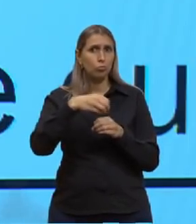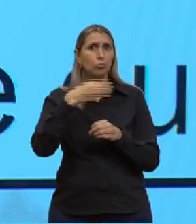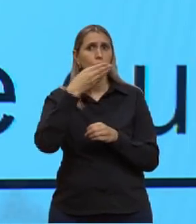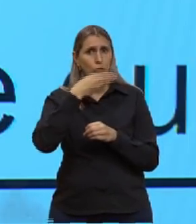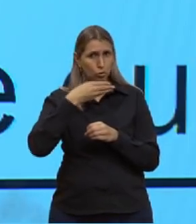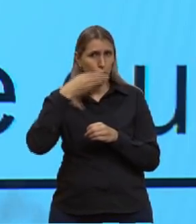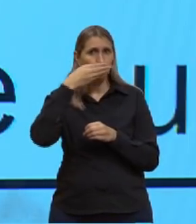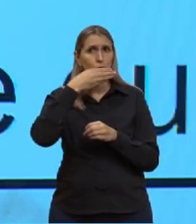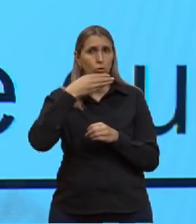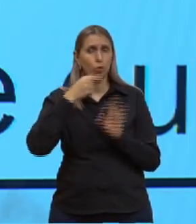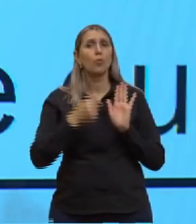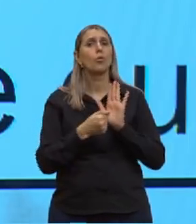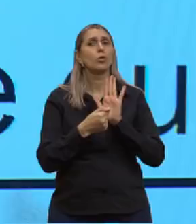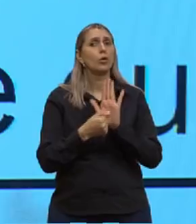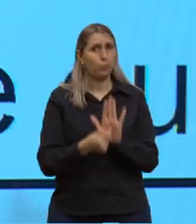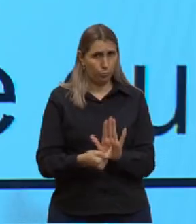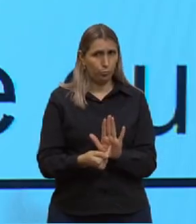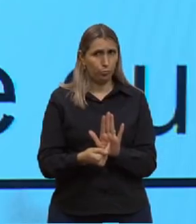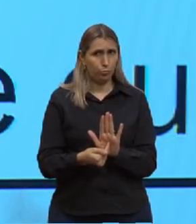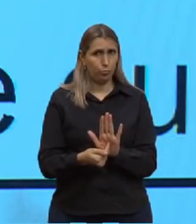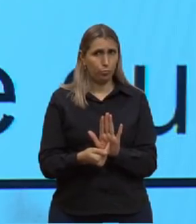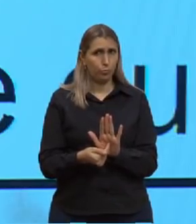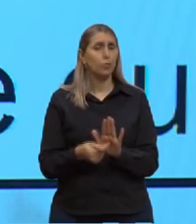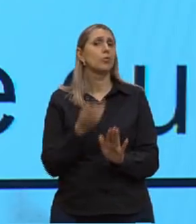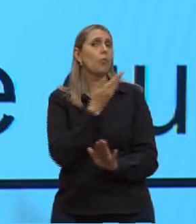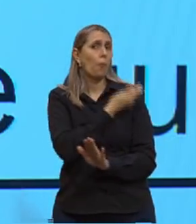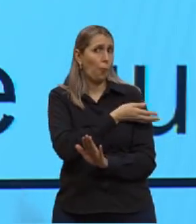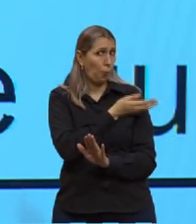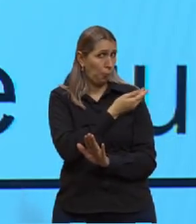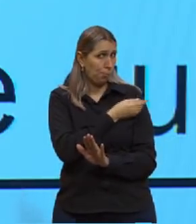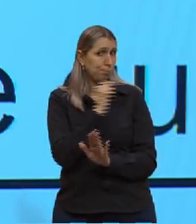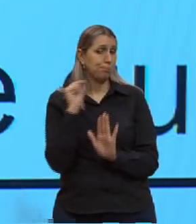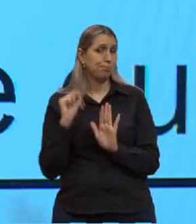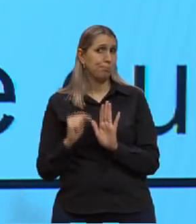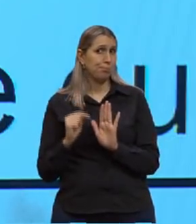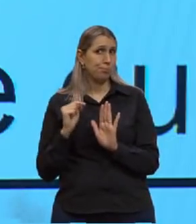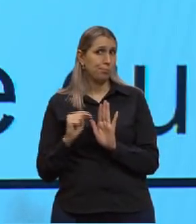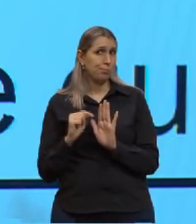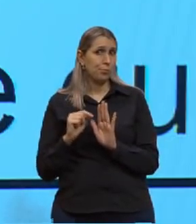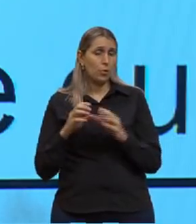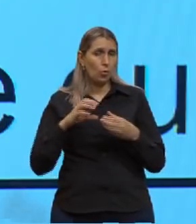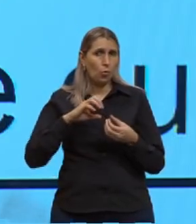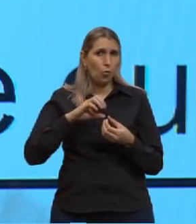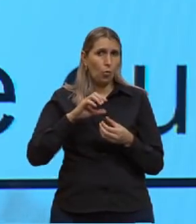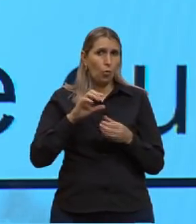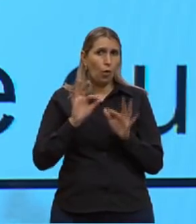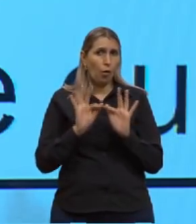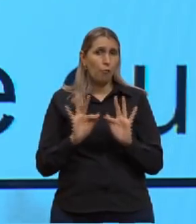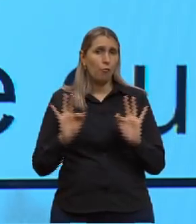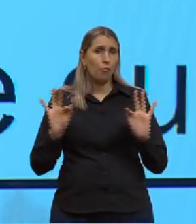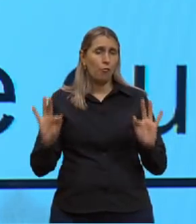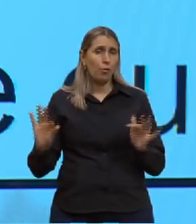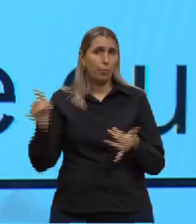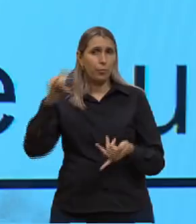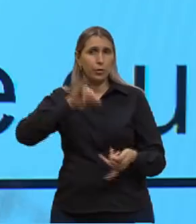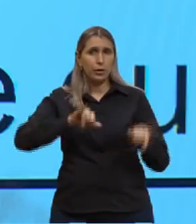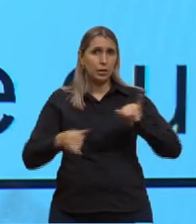que eu já vou trazendo para vocês já irem se acostumando com ela, com a fórmula química dela também.